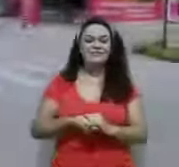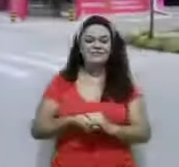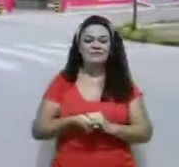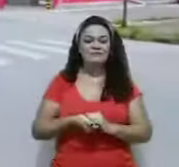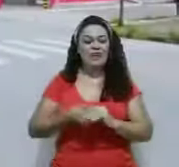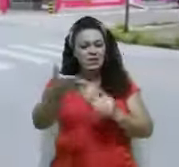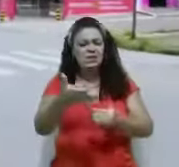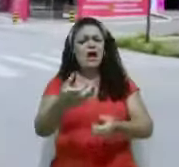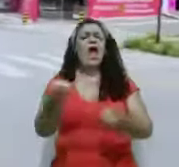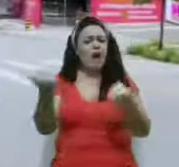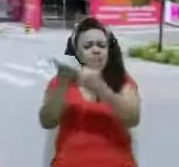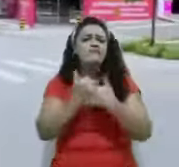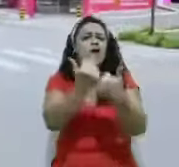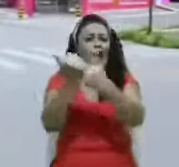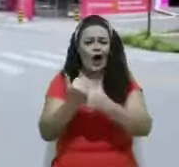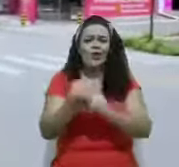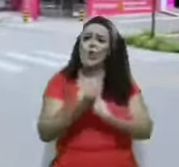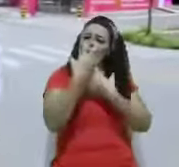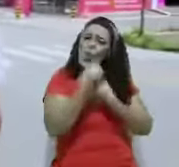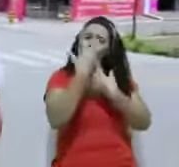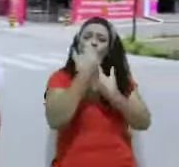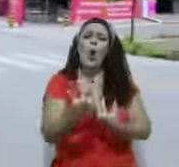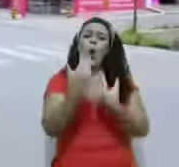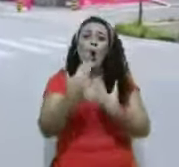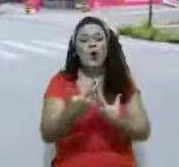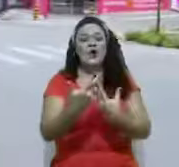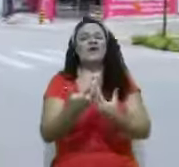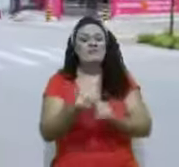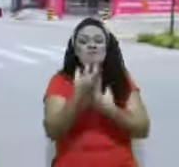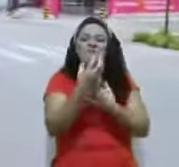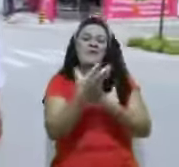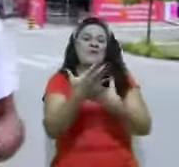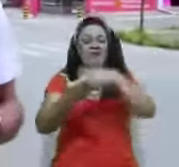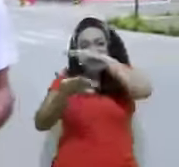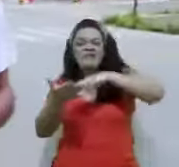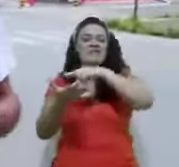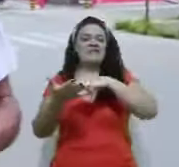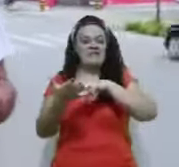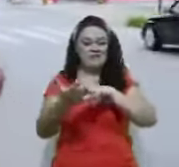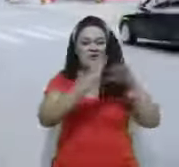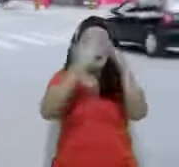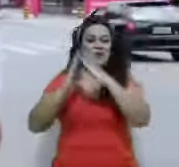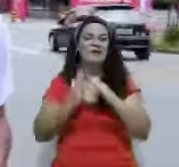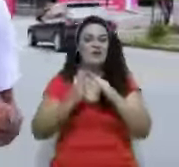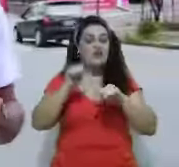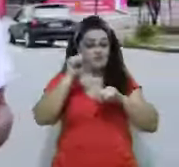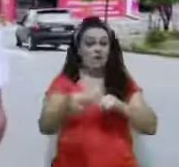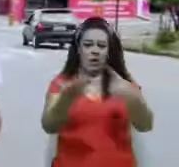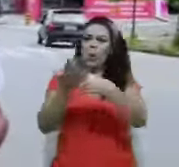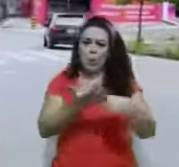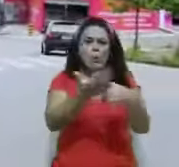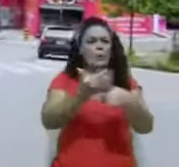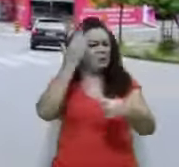Contribua com um projeto que dá cor, vida e poesia para a periferia. Você tem todo o direito de ignorar projetos como este, mas também